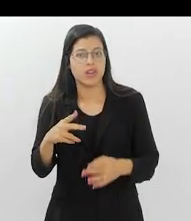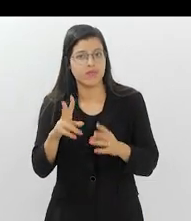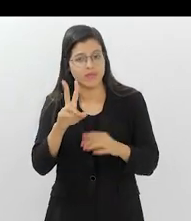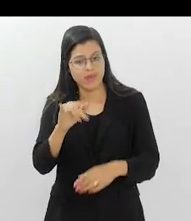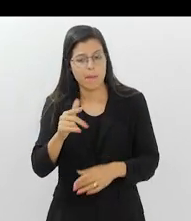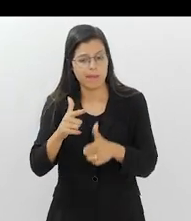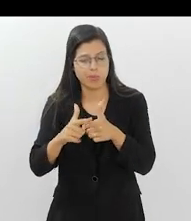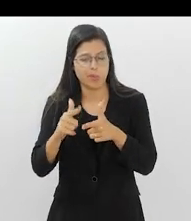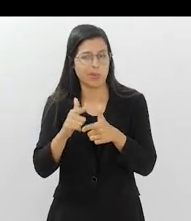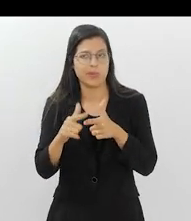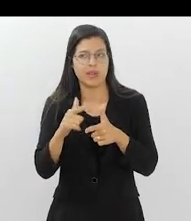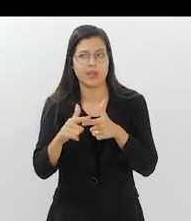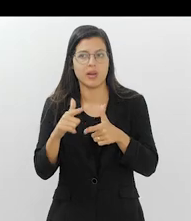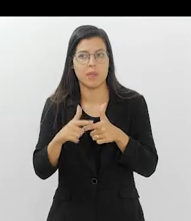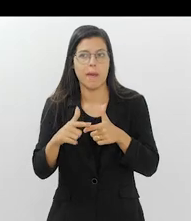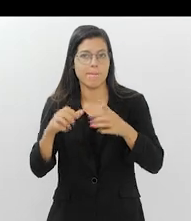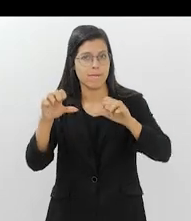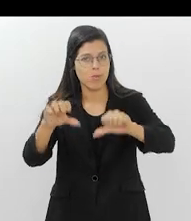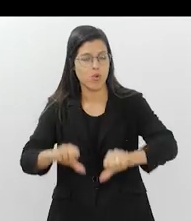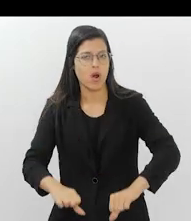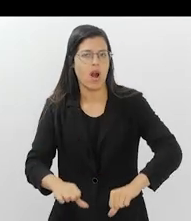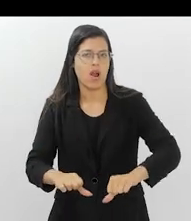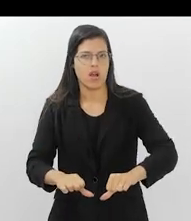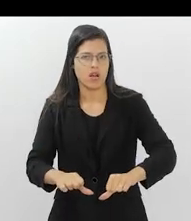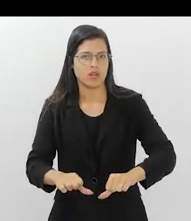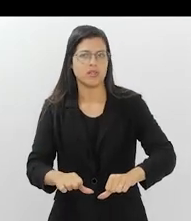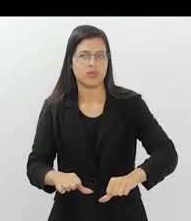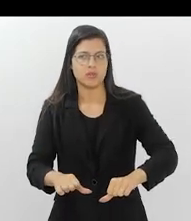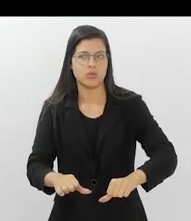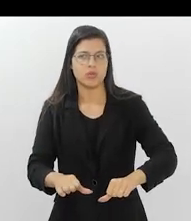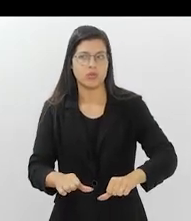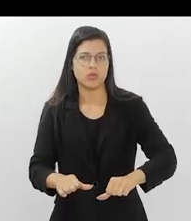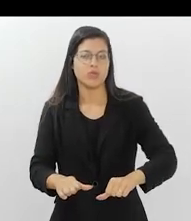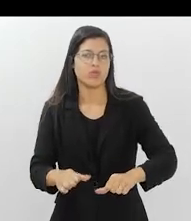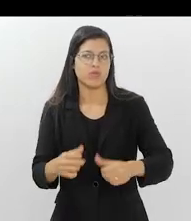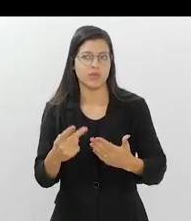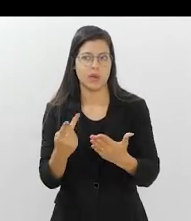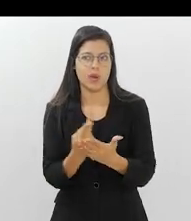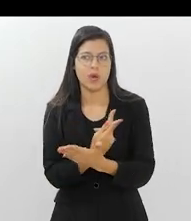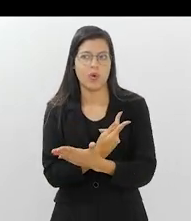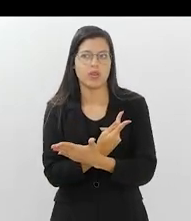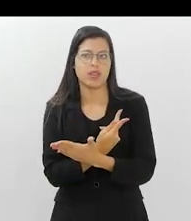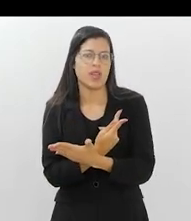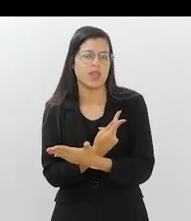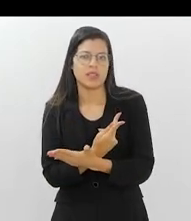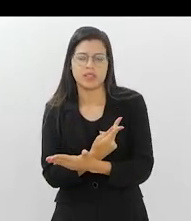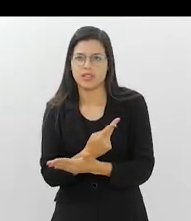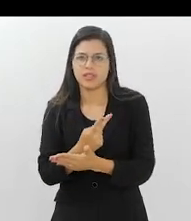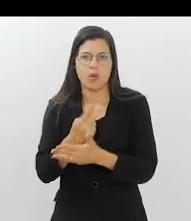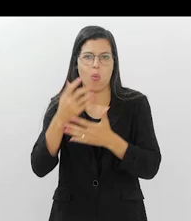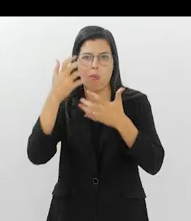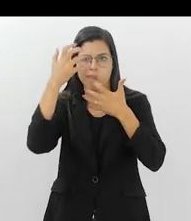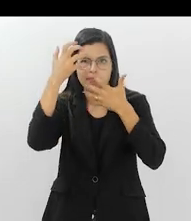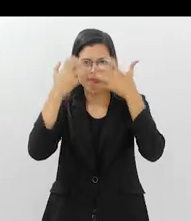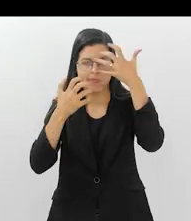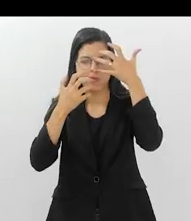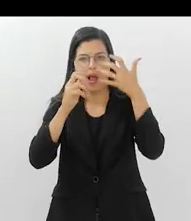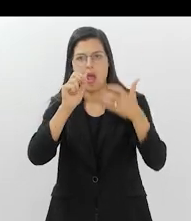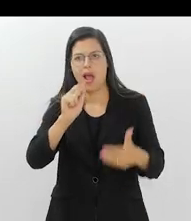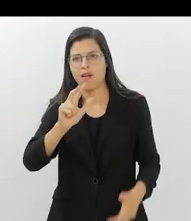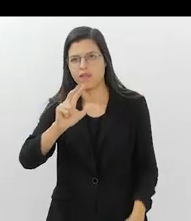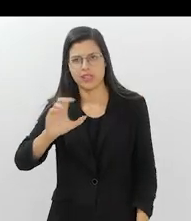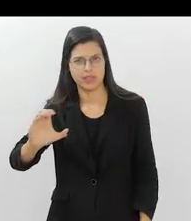problemas que estavam ali, as escondidas, né? E acaba ocasionando aí um infarto ou um acidente vascular